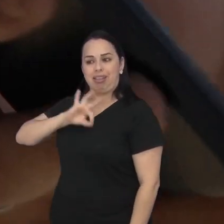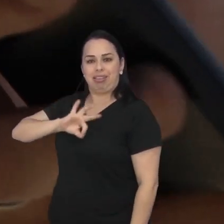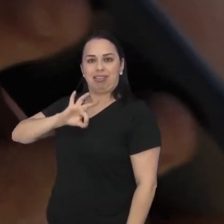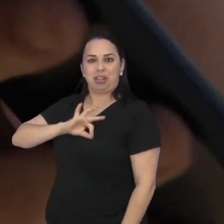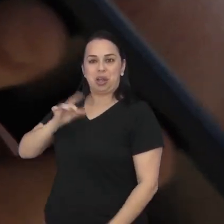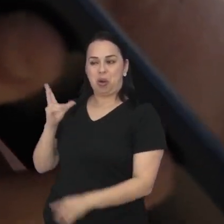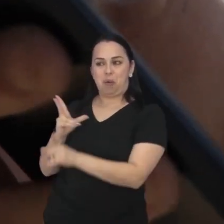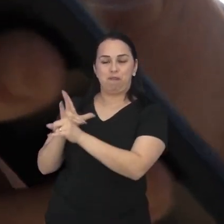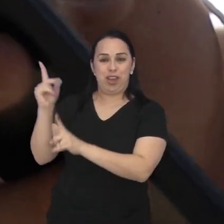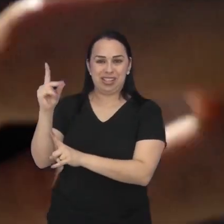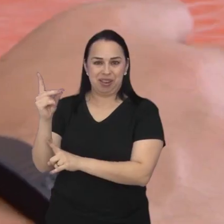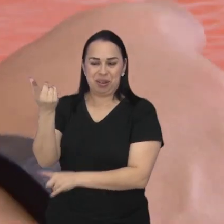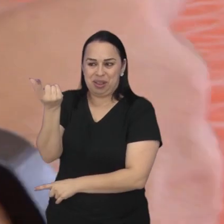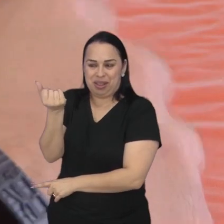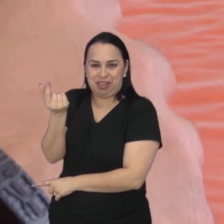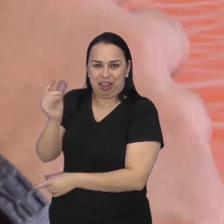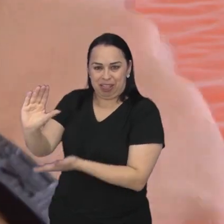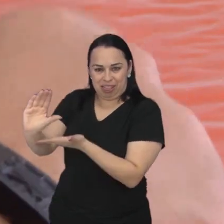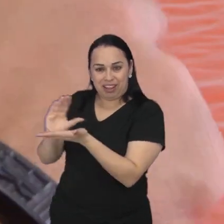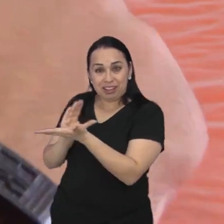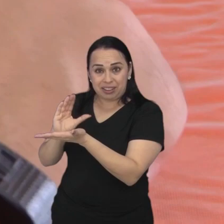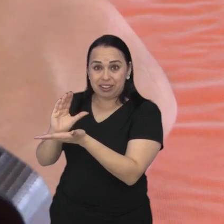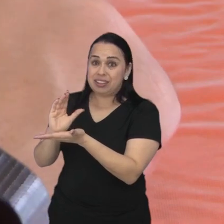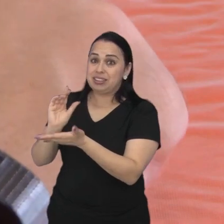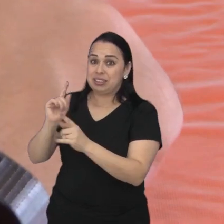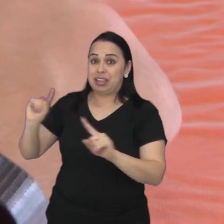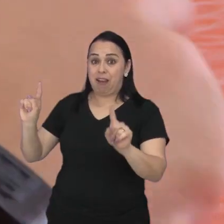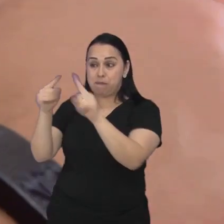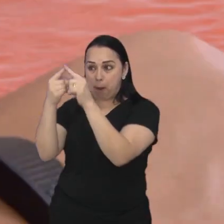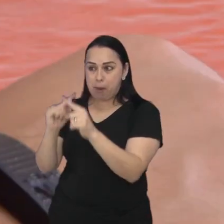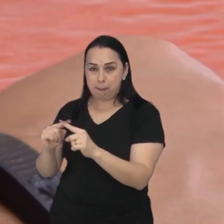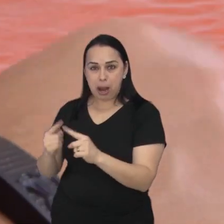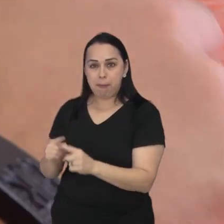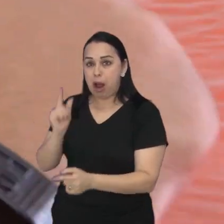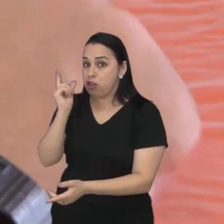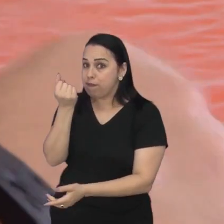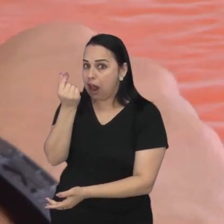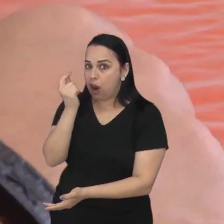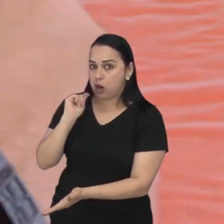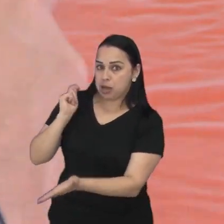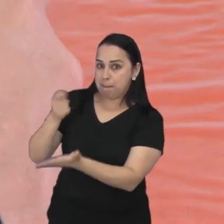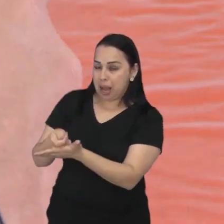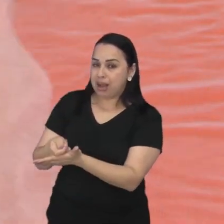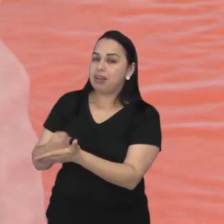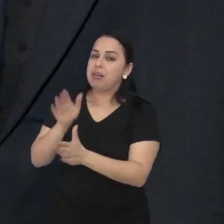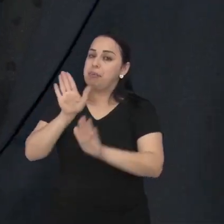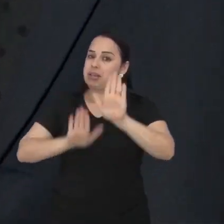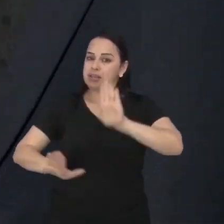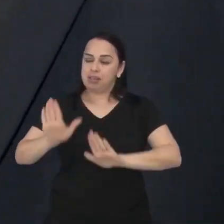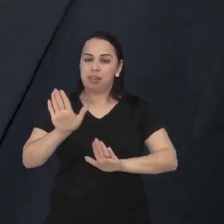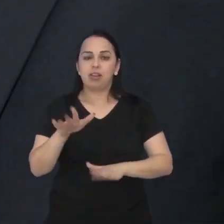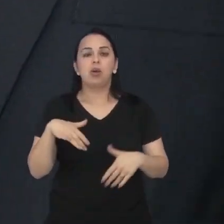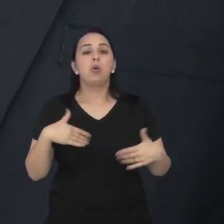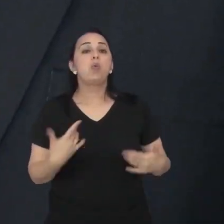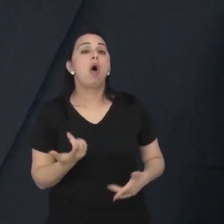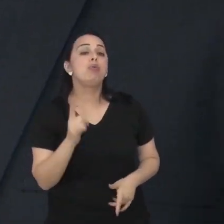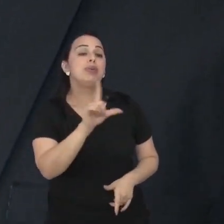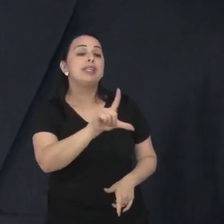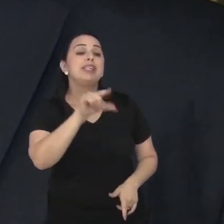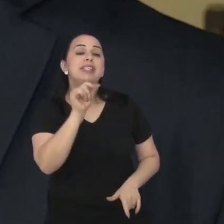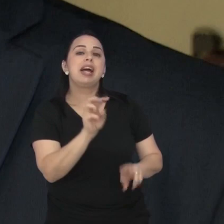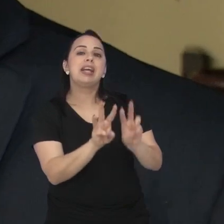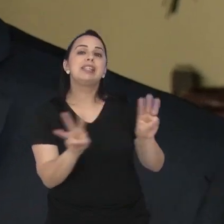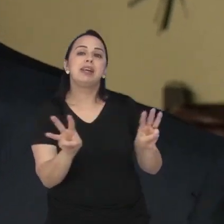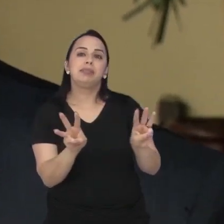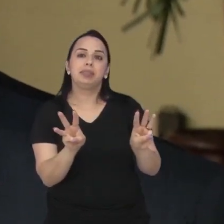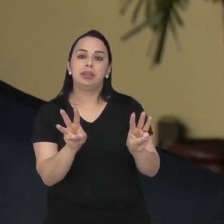bolso para os mais sortudos o universo das apostas esportivas precisa de cuidados a começar pela escolha